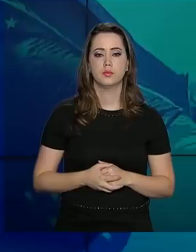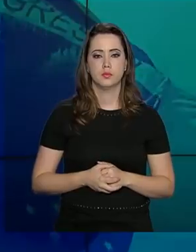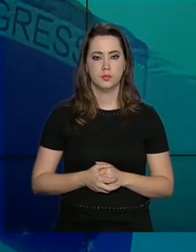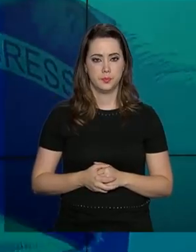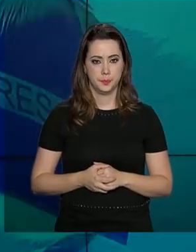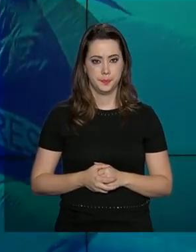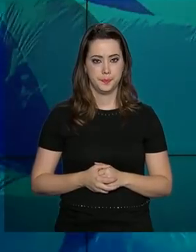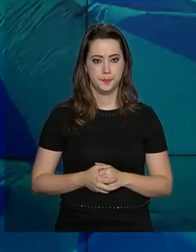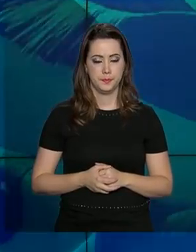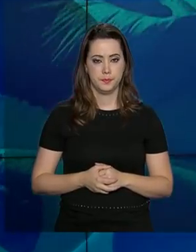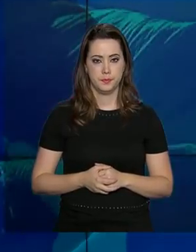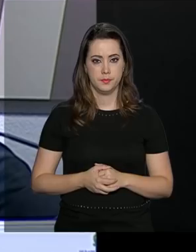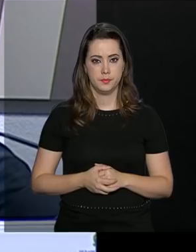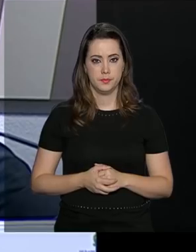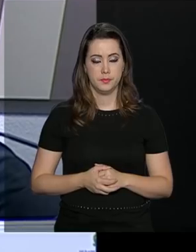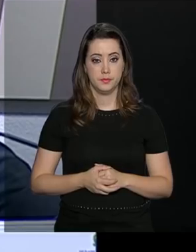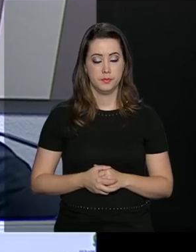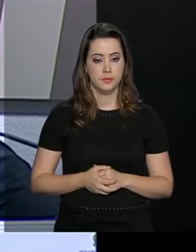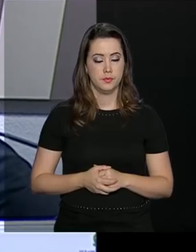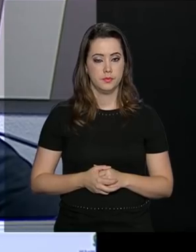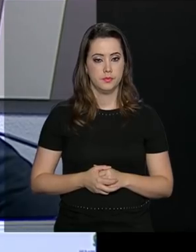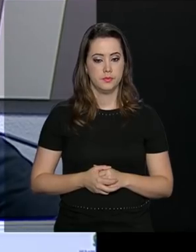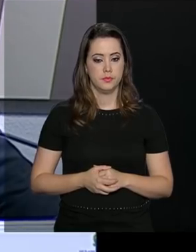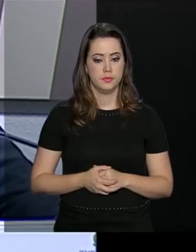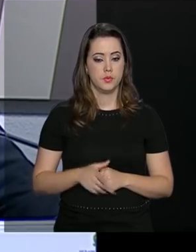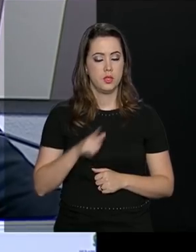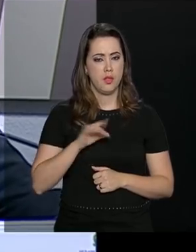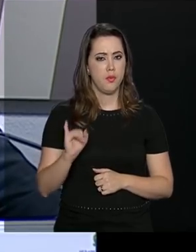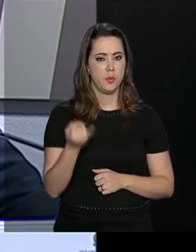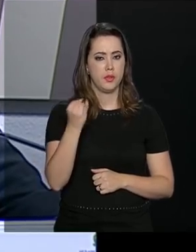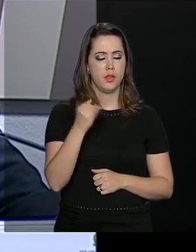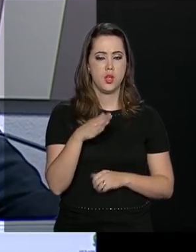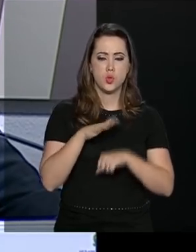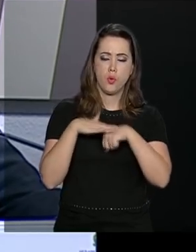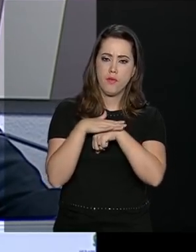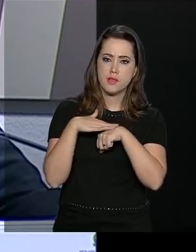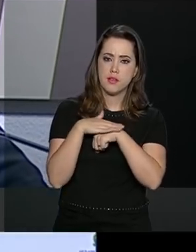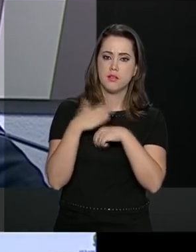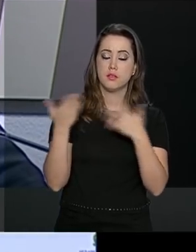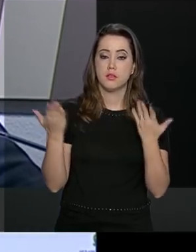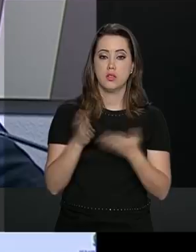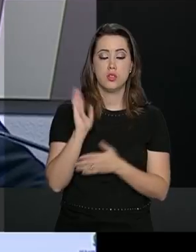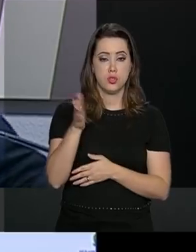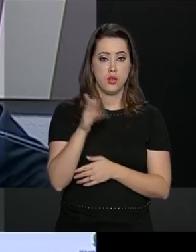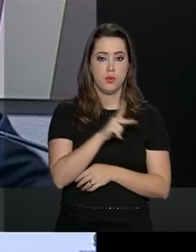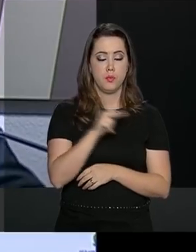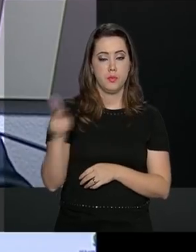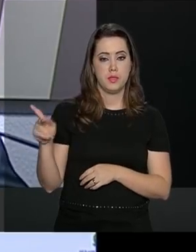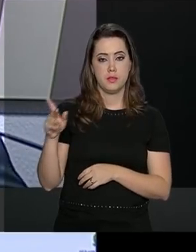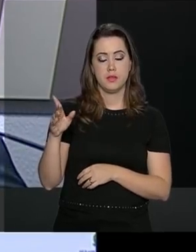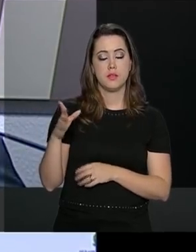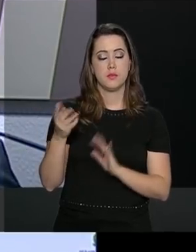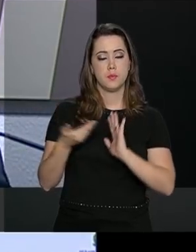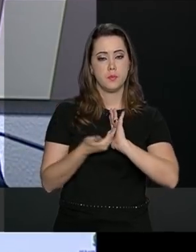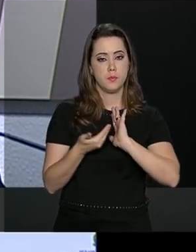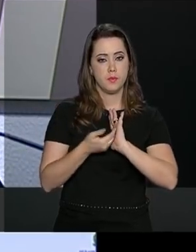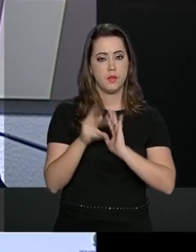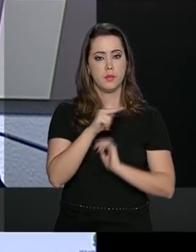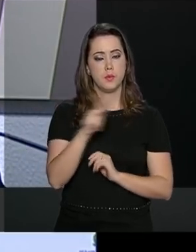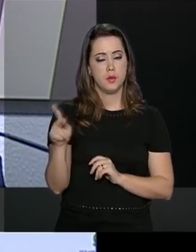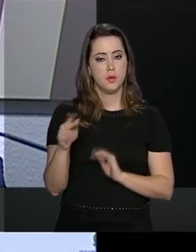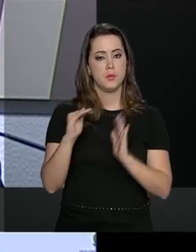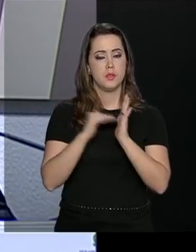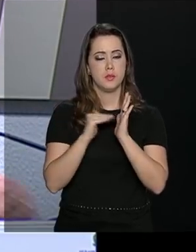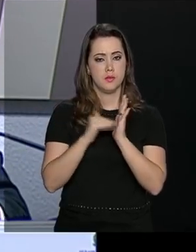infraestrutura. A gente teve a oportunidade de conversar já com o presidente da Câmara dos Deputados e com o presidente do